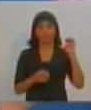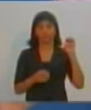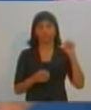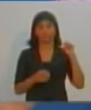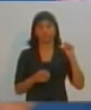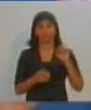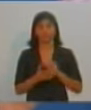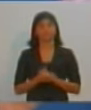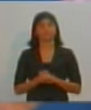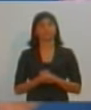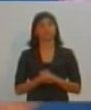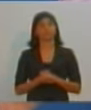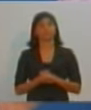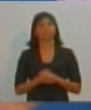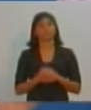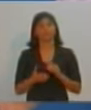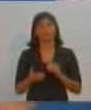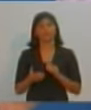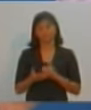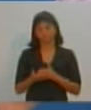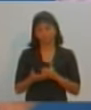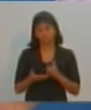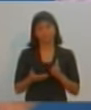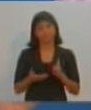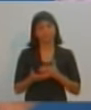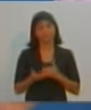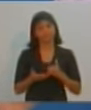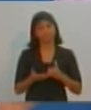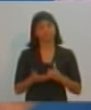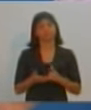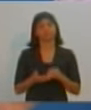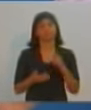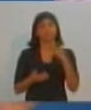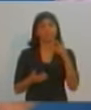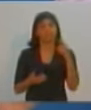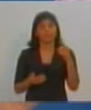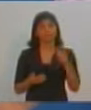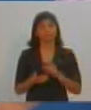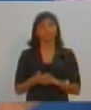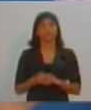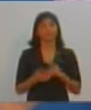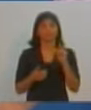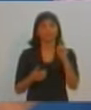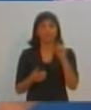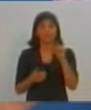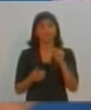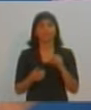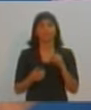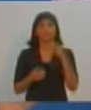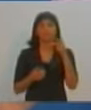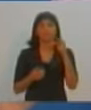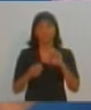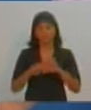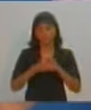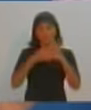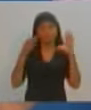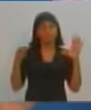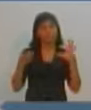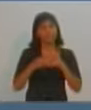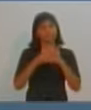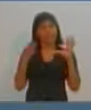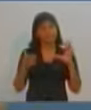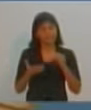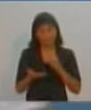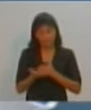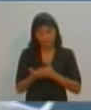destoa, principalmente na preparação que você tem de campanha, principalmente para falar. Você fala em muita independência e